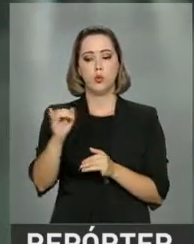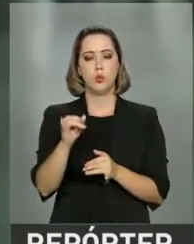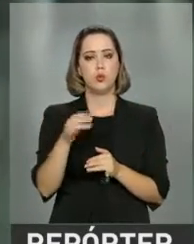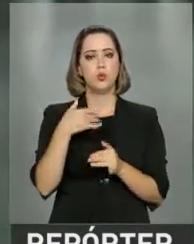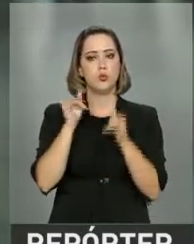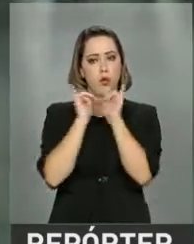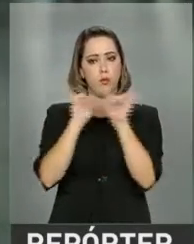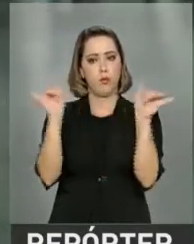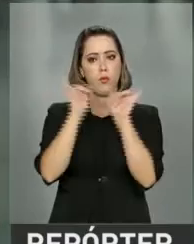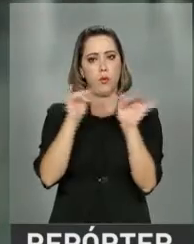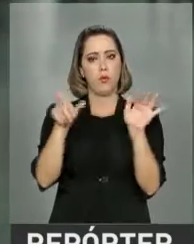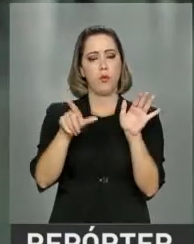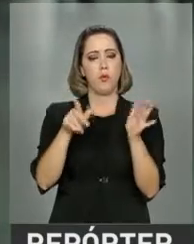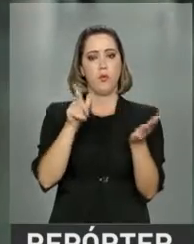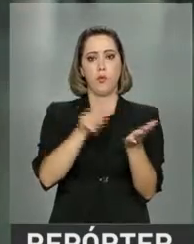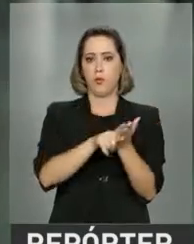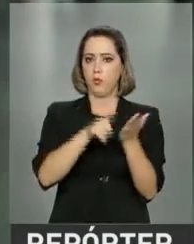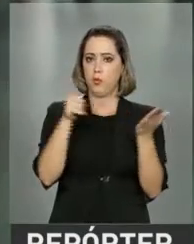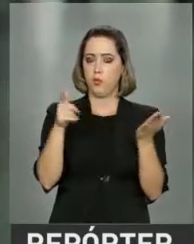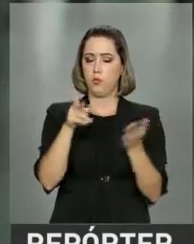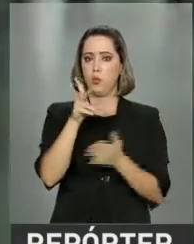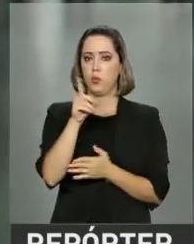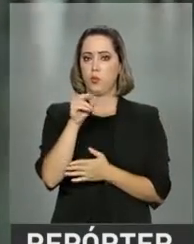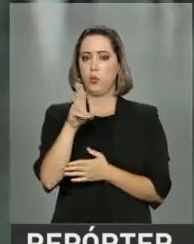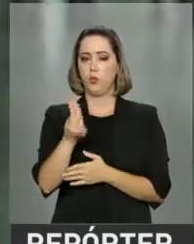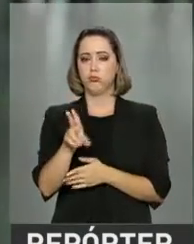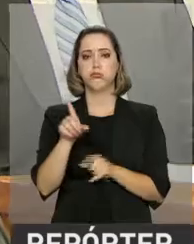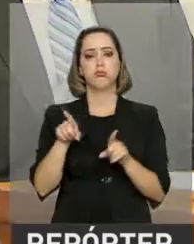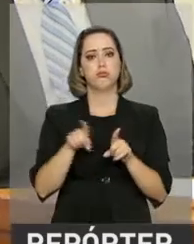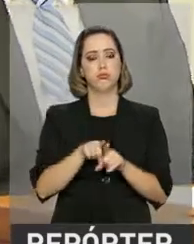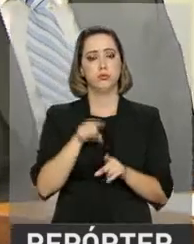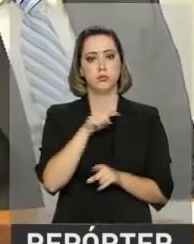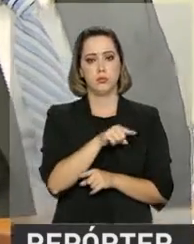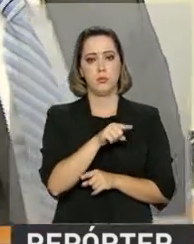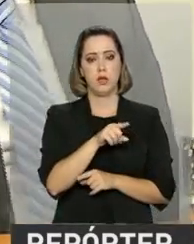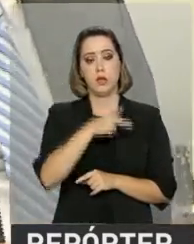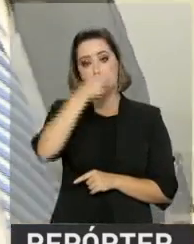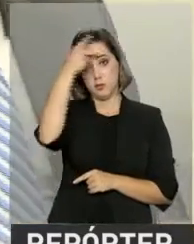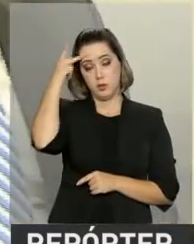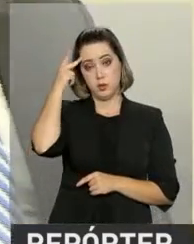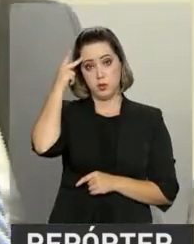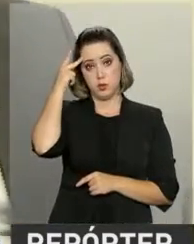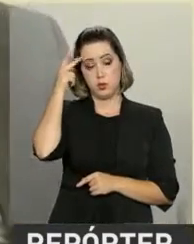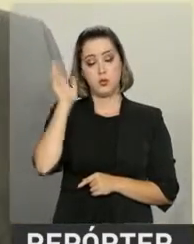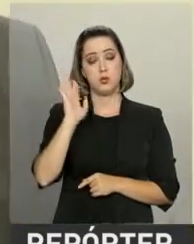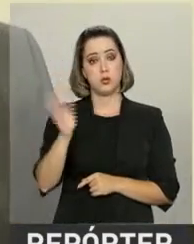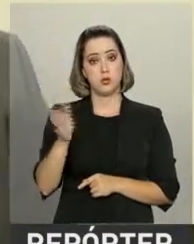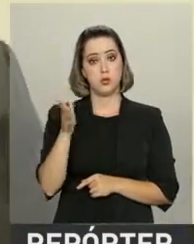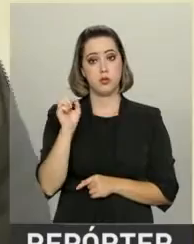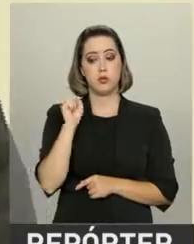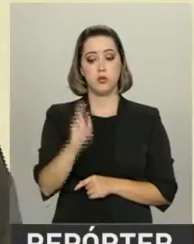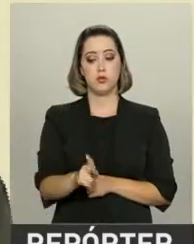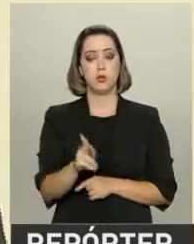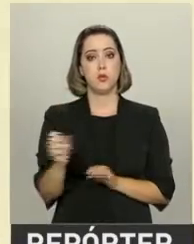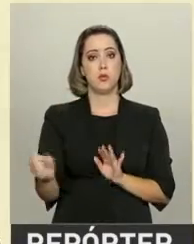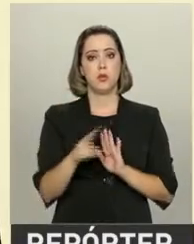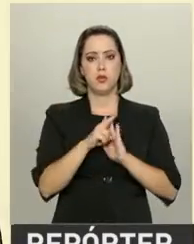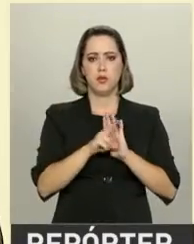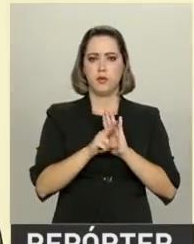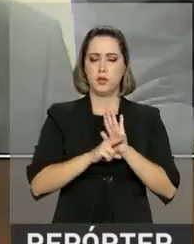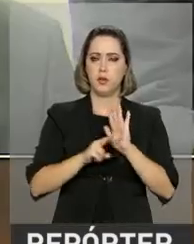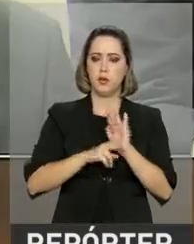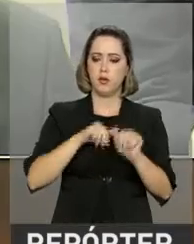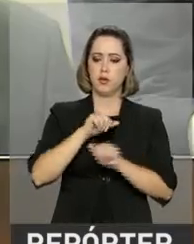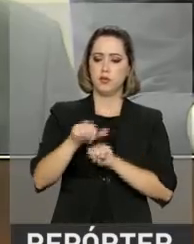emenda à Constituição, que está em análise pelos parlamentares. Os servidores que se aposentarem pela regra de transição